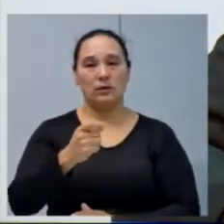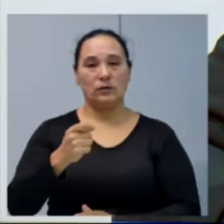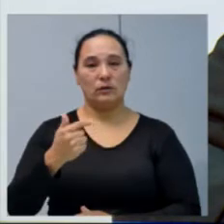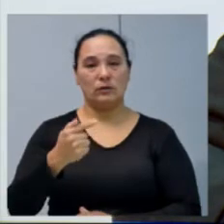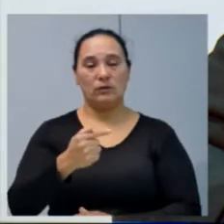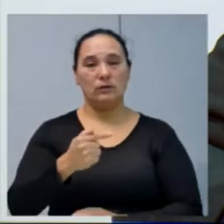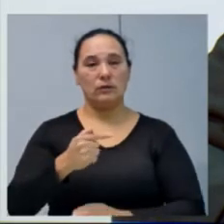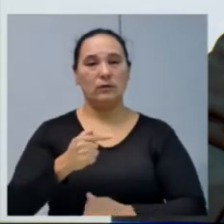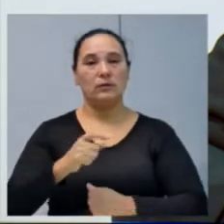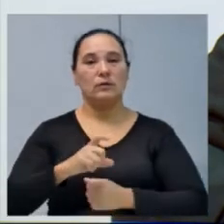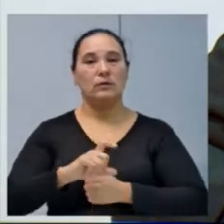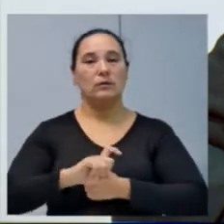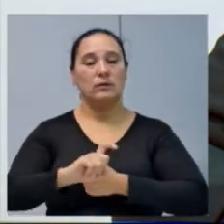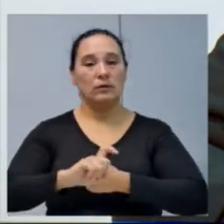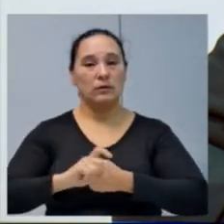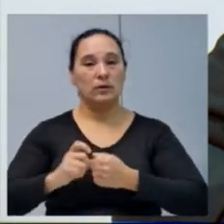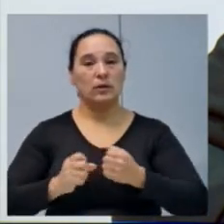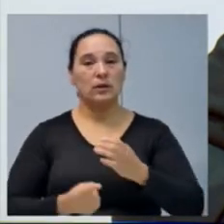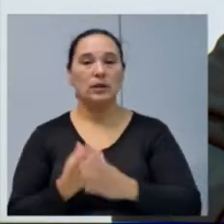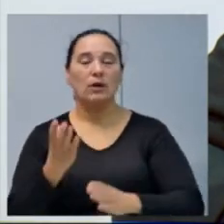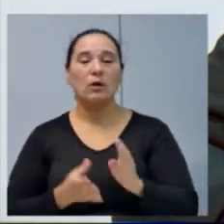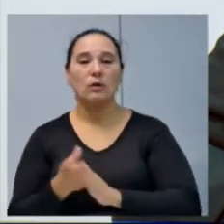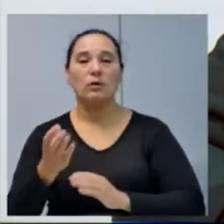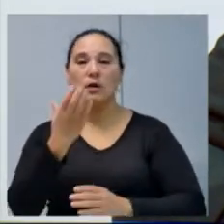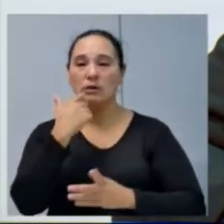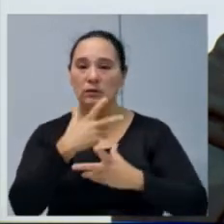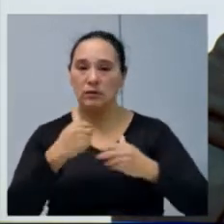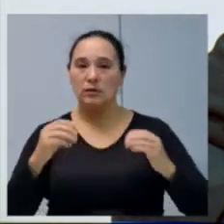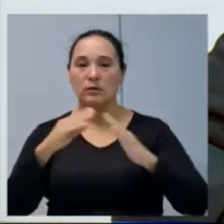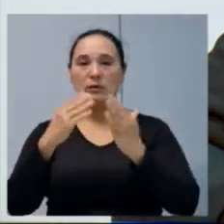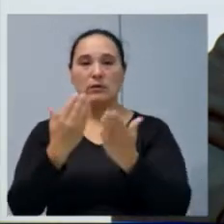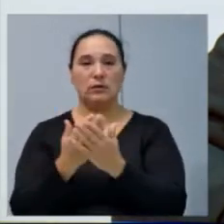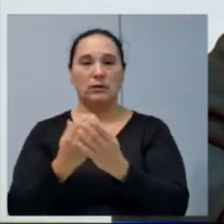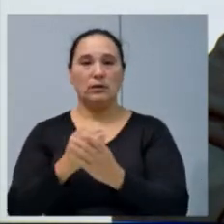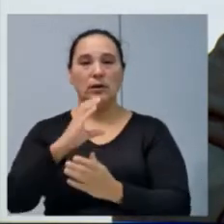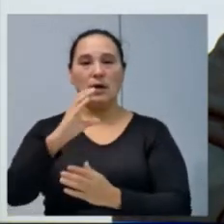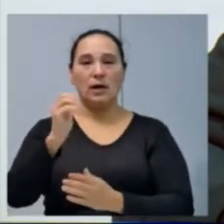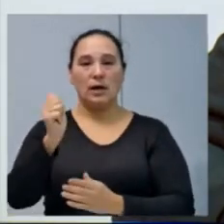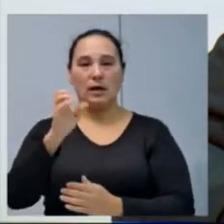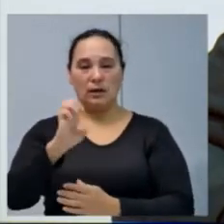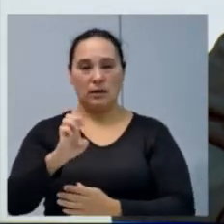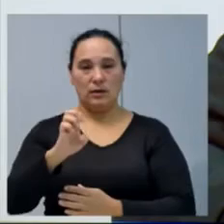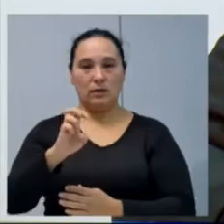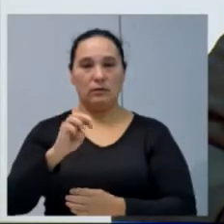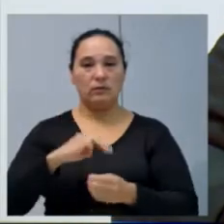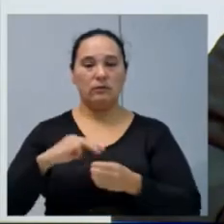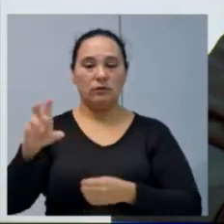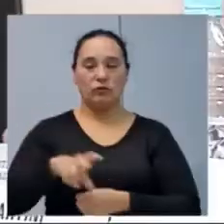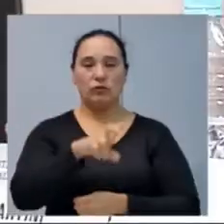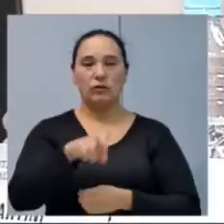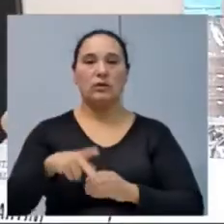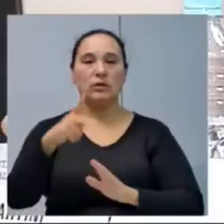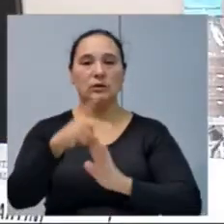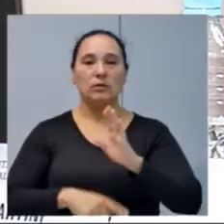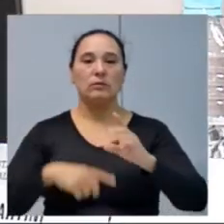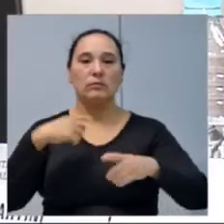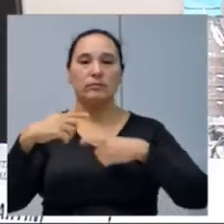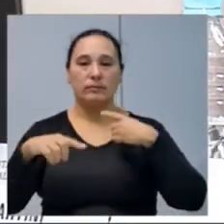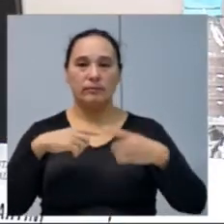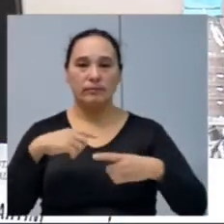Executivo, que cria o Conselho Municipal de Alimentação Escolar, CAI, do município de Xenxerê. Projeto de